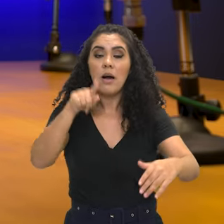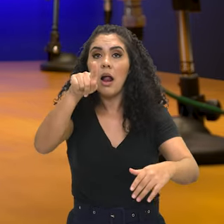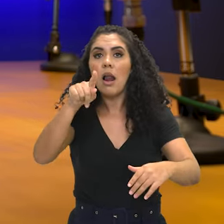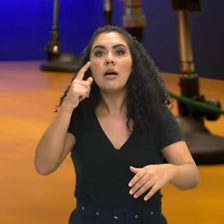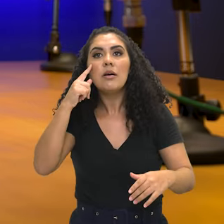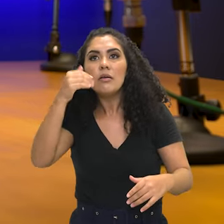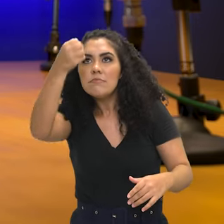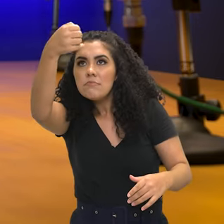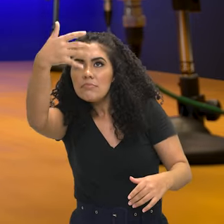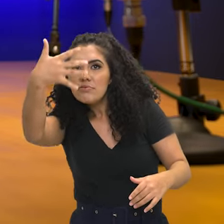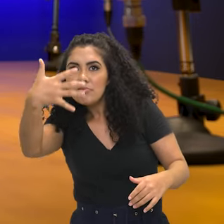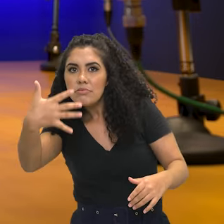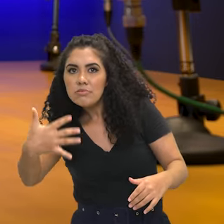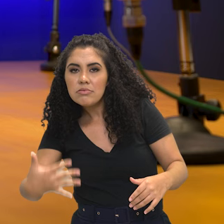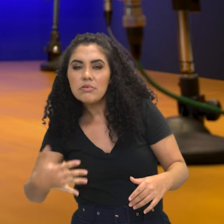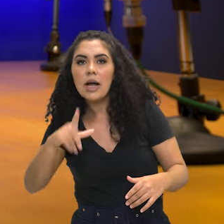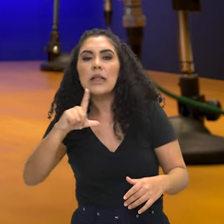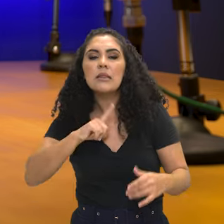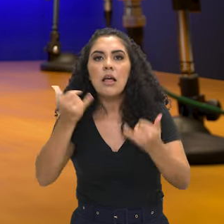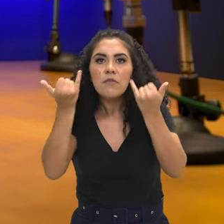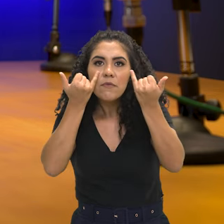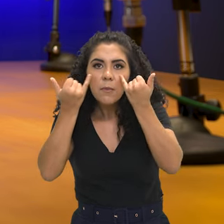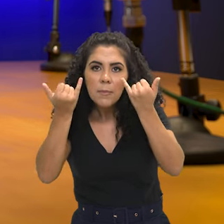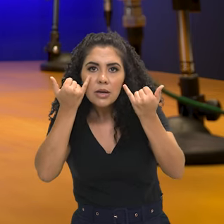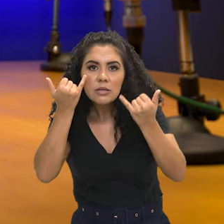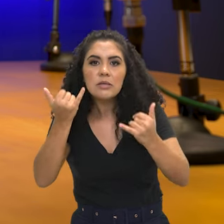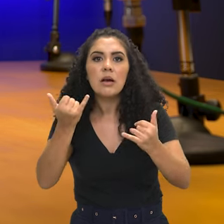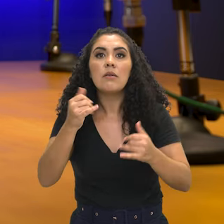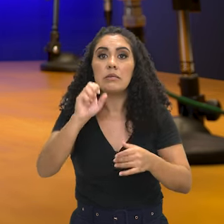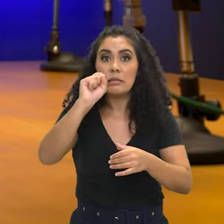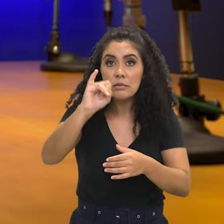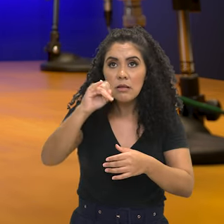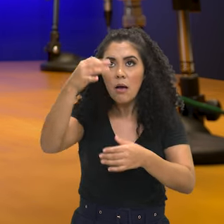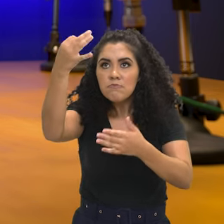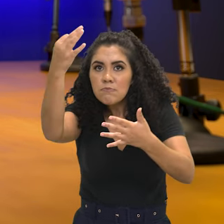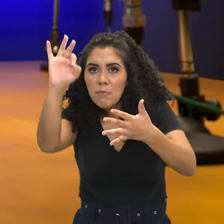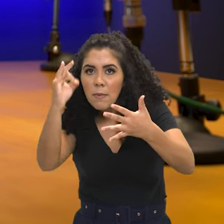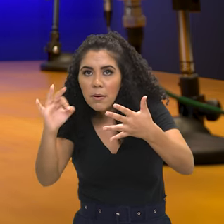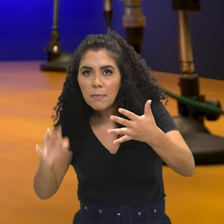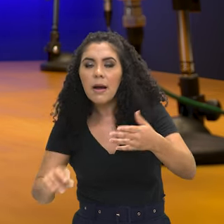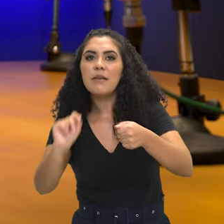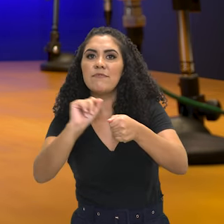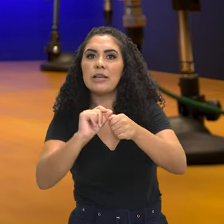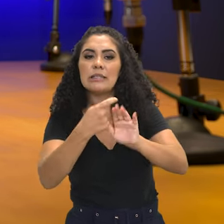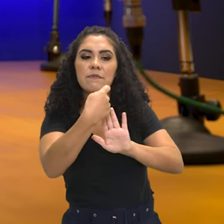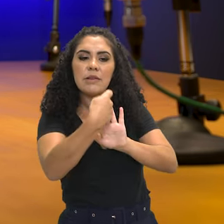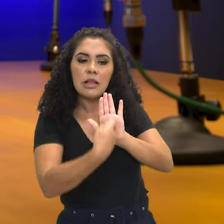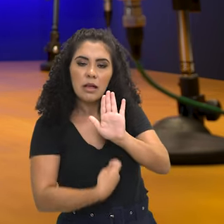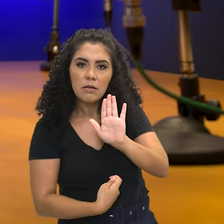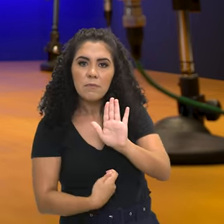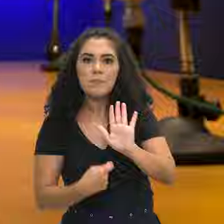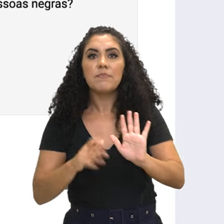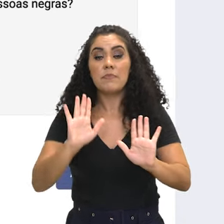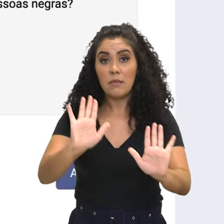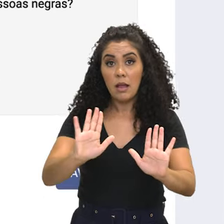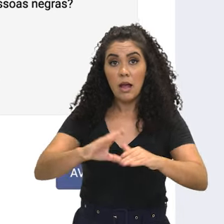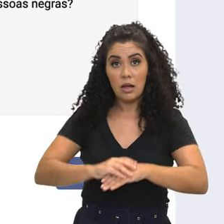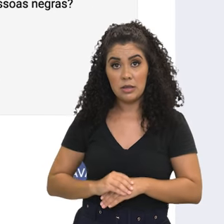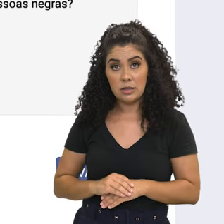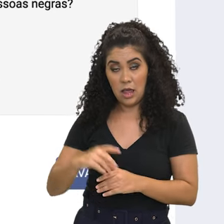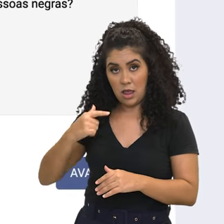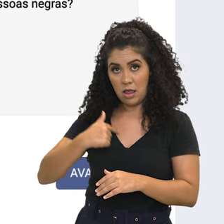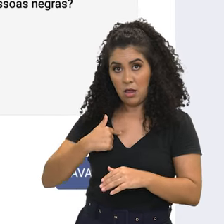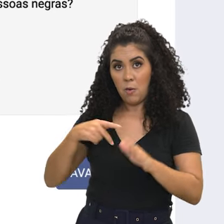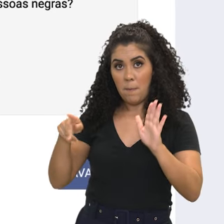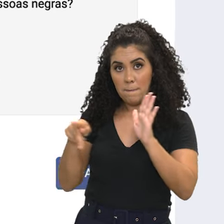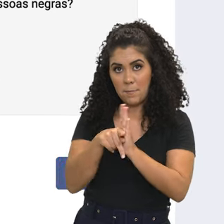clicando lá, perguntas que você acredita serem verdadeiras e fazendo a sua redação. Aí vai me